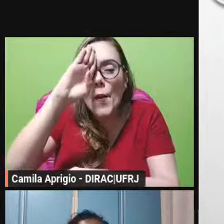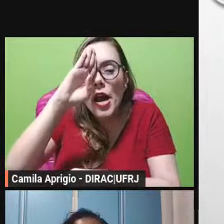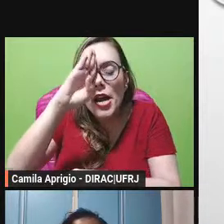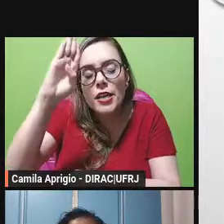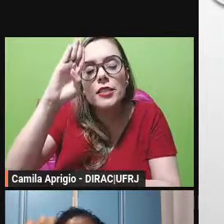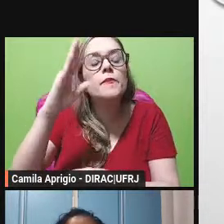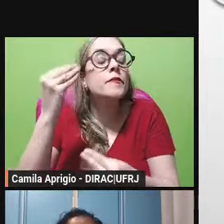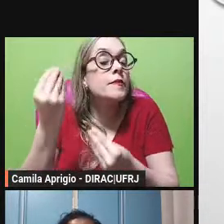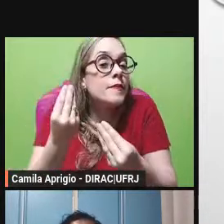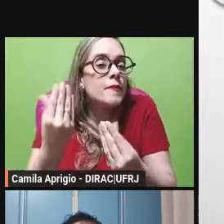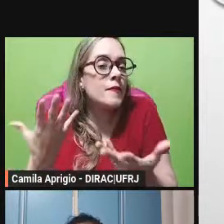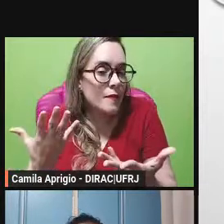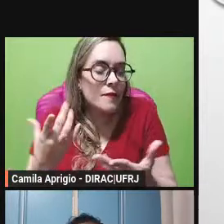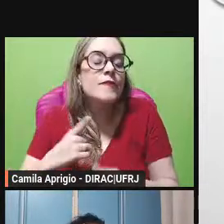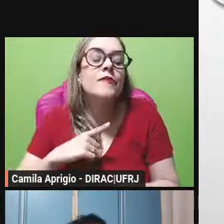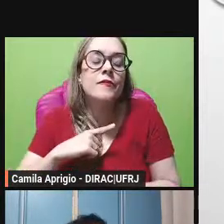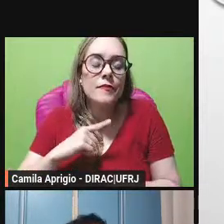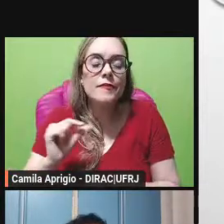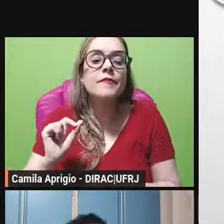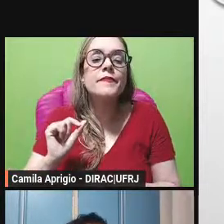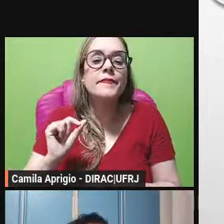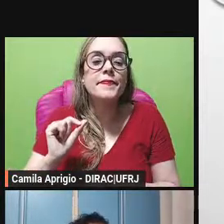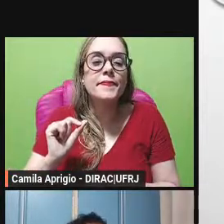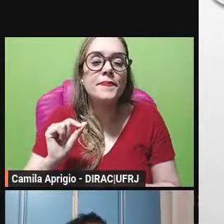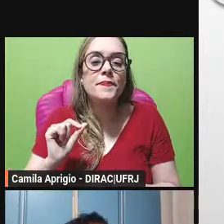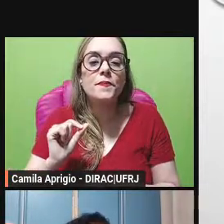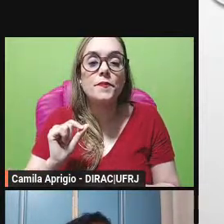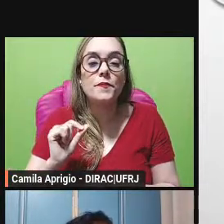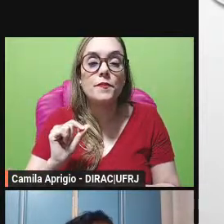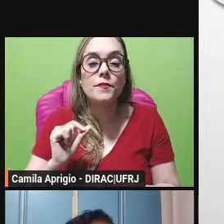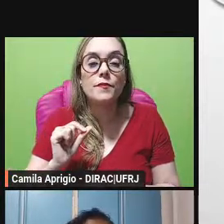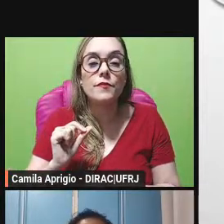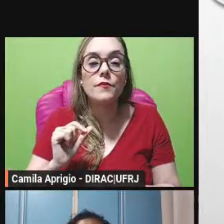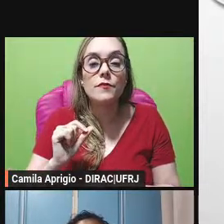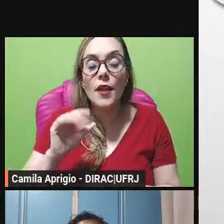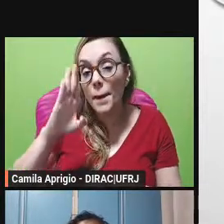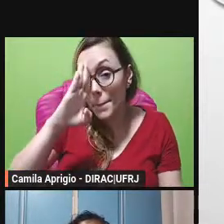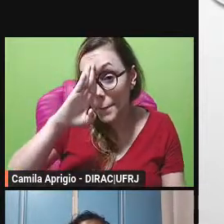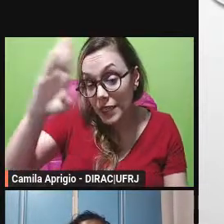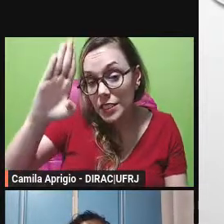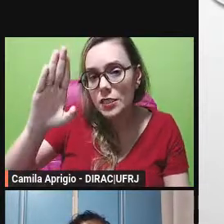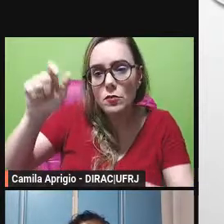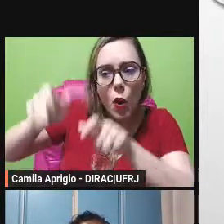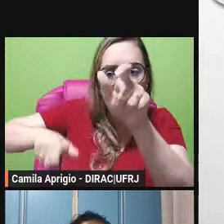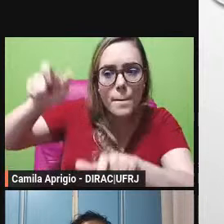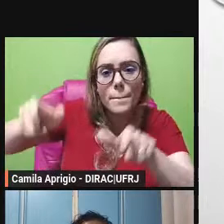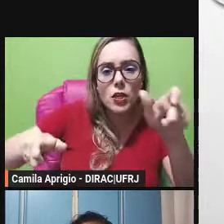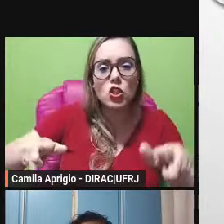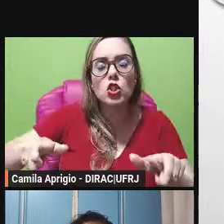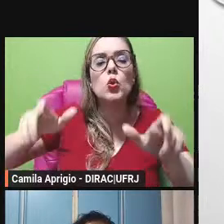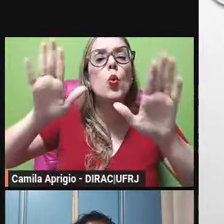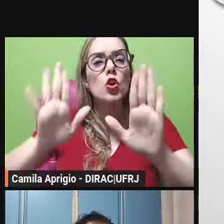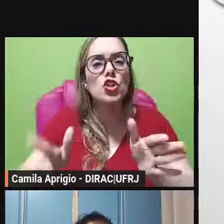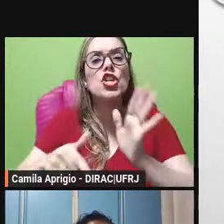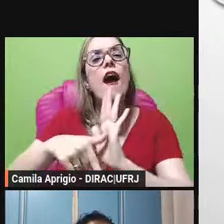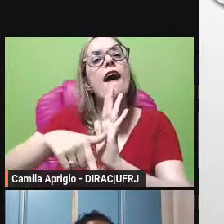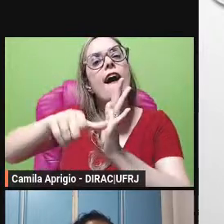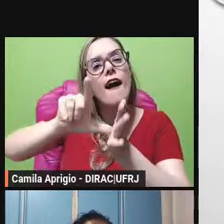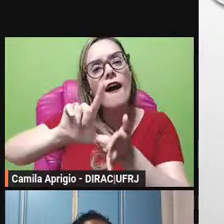que são figuras importantes já citadas pela professora Maria Celeste